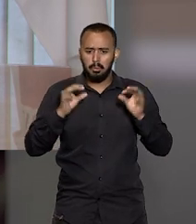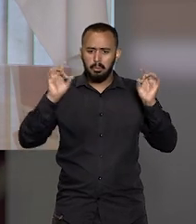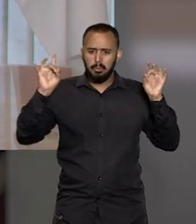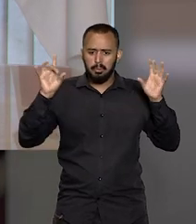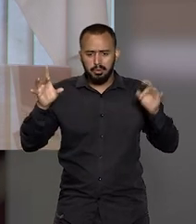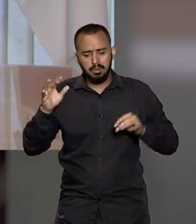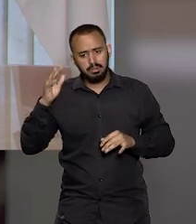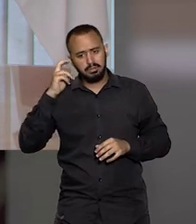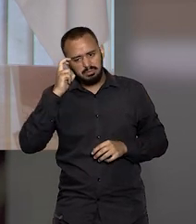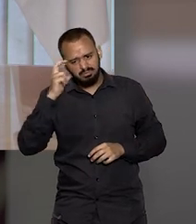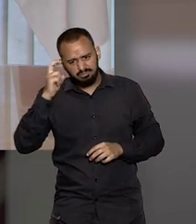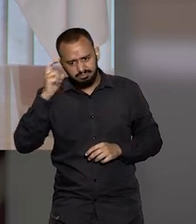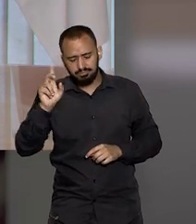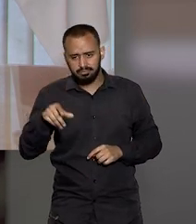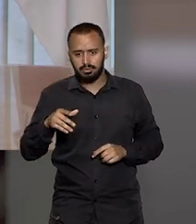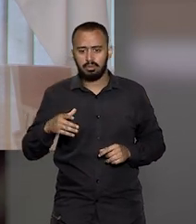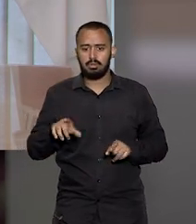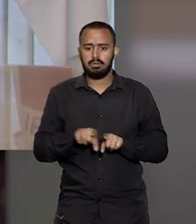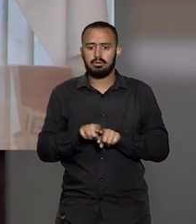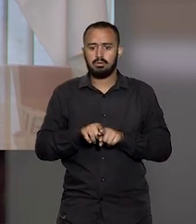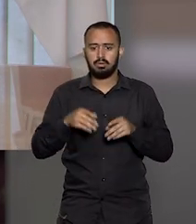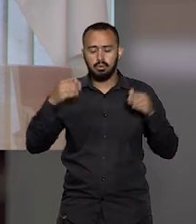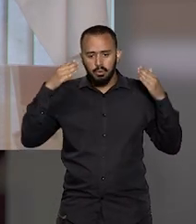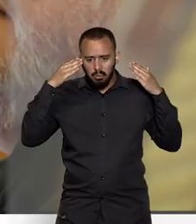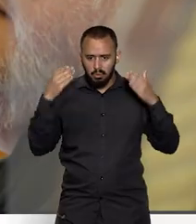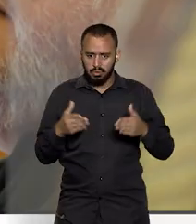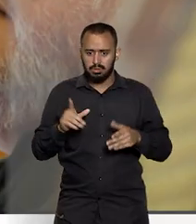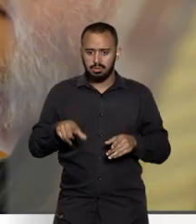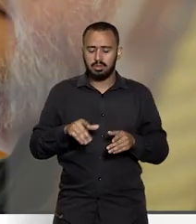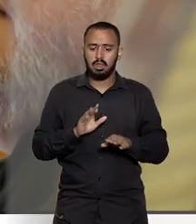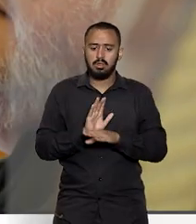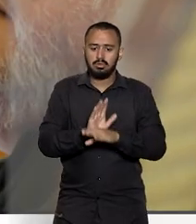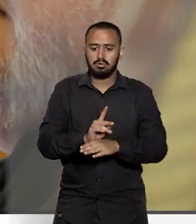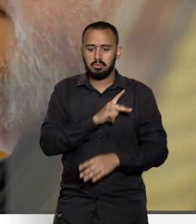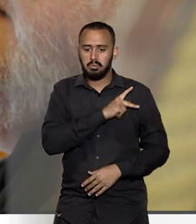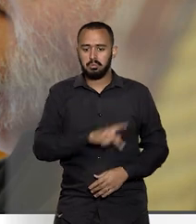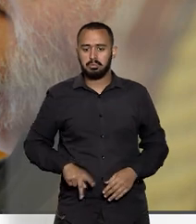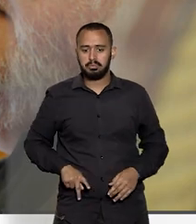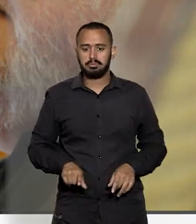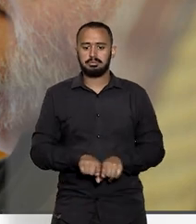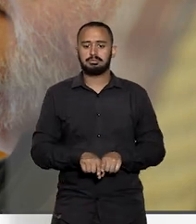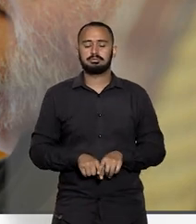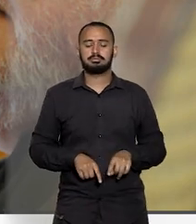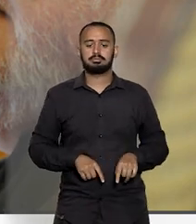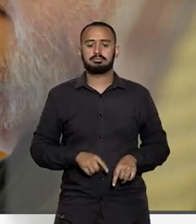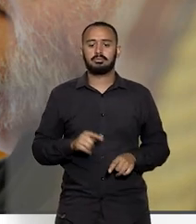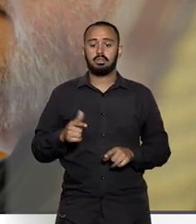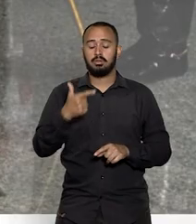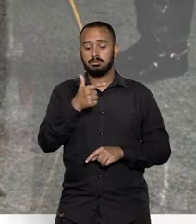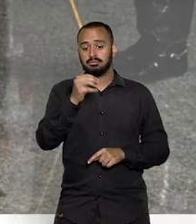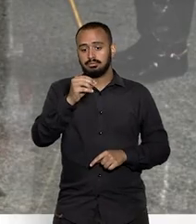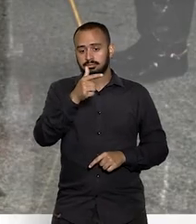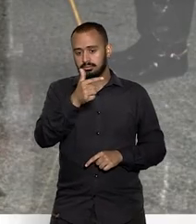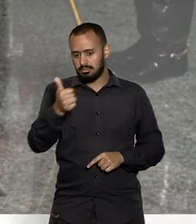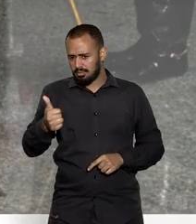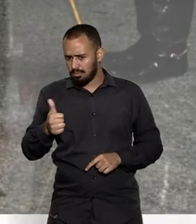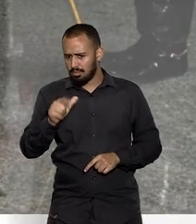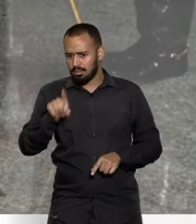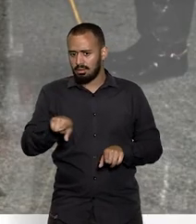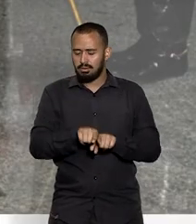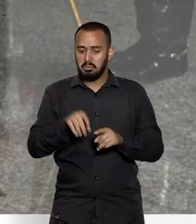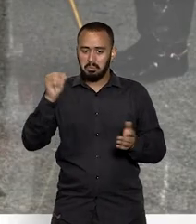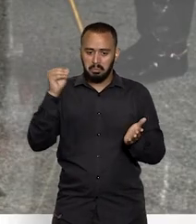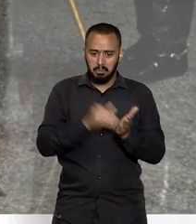comprometimento com o interesse público. Em 2021, mais um marco. Foi o primeiro